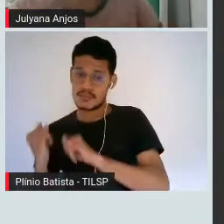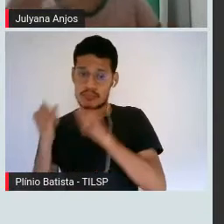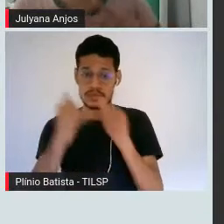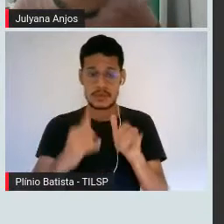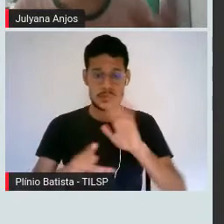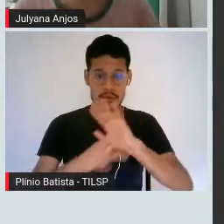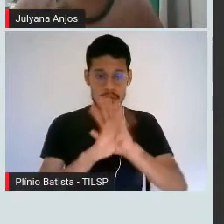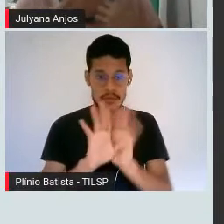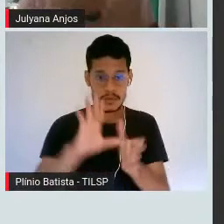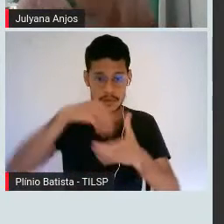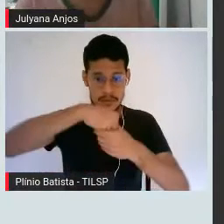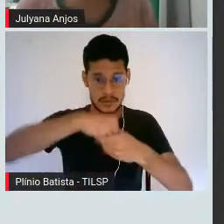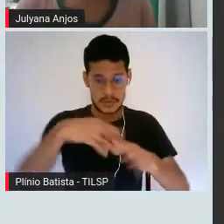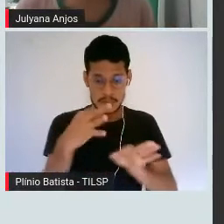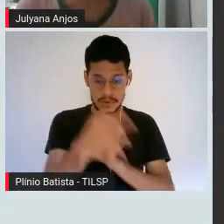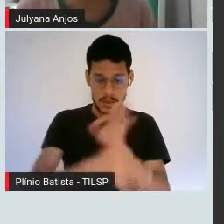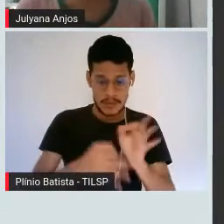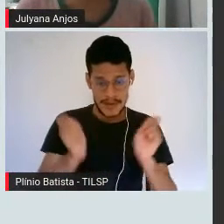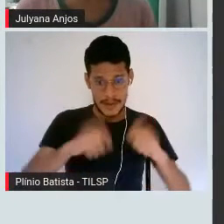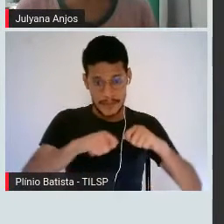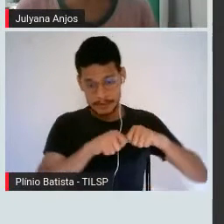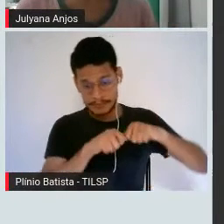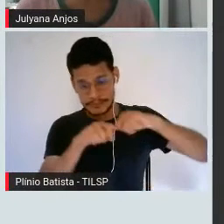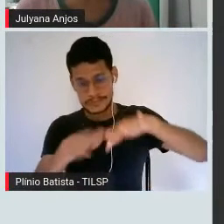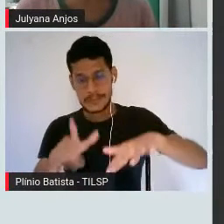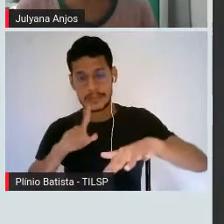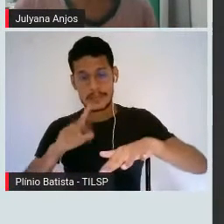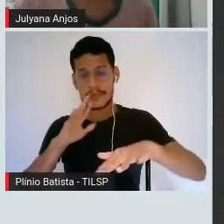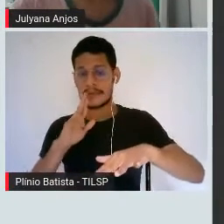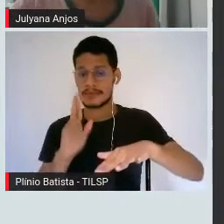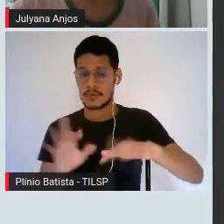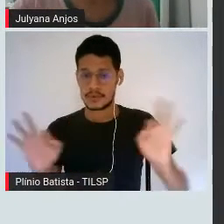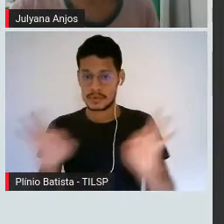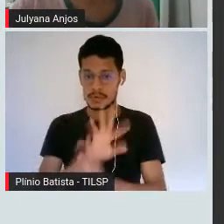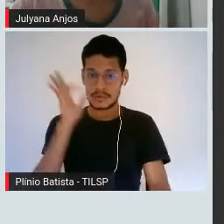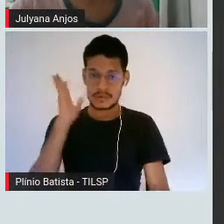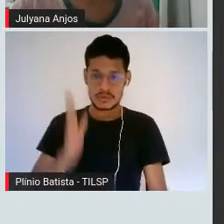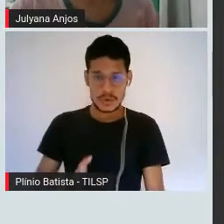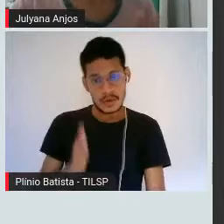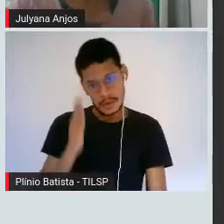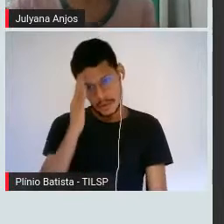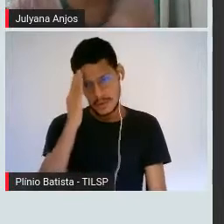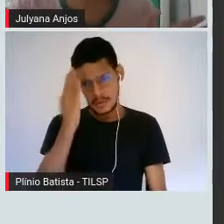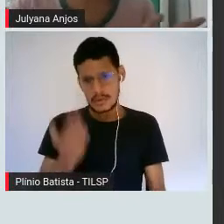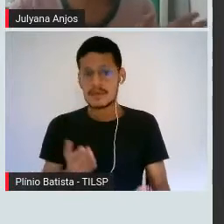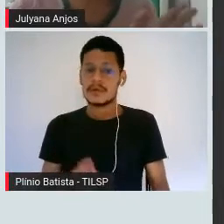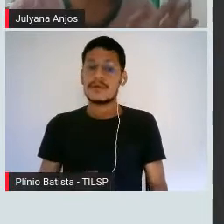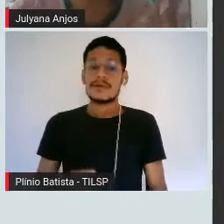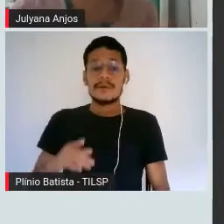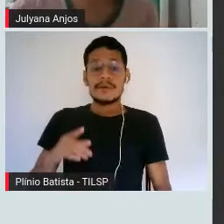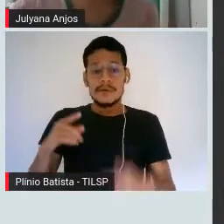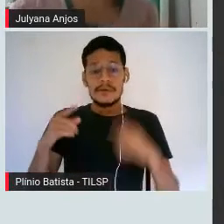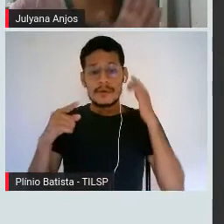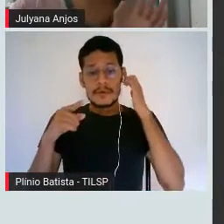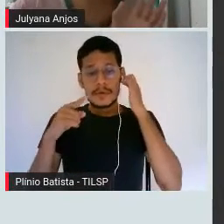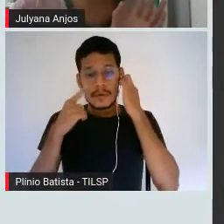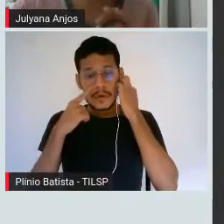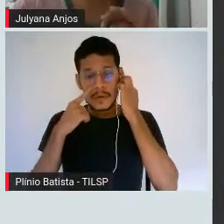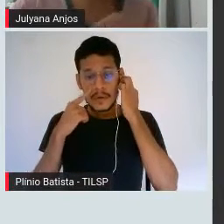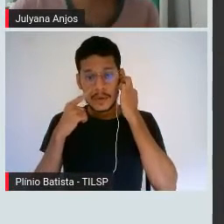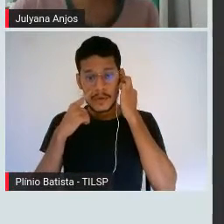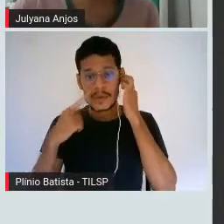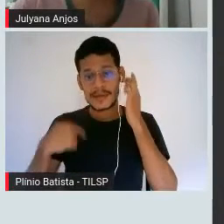enviada, ser transmitida, que eu consiga promover uma resposta para ela. E aqui tinha todo, vou pular